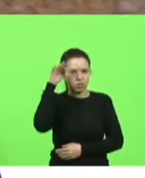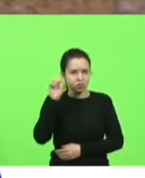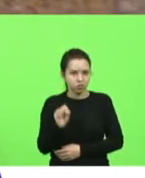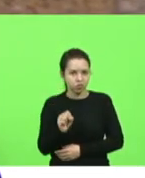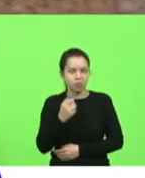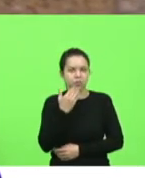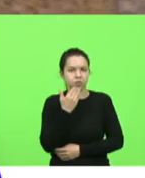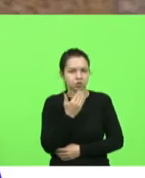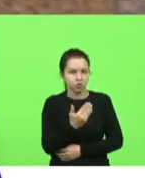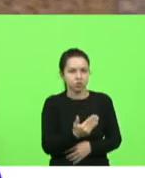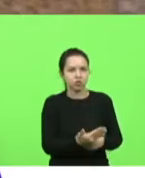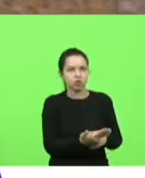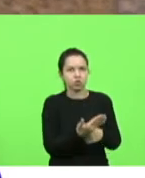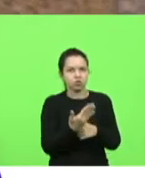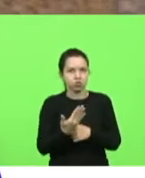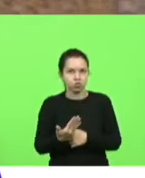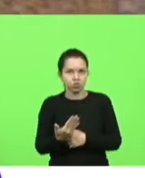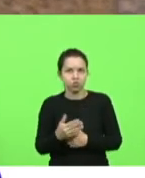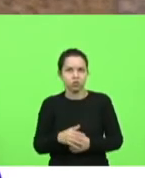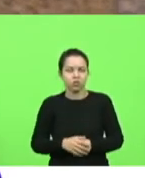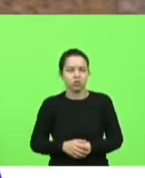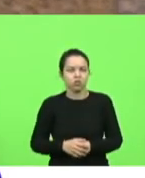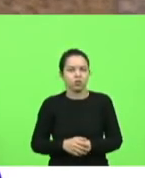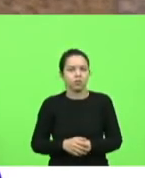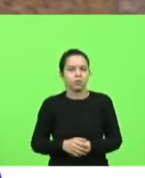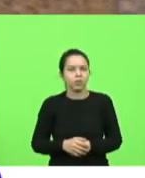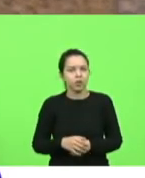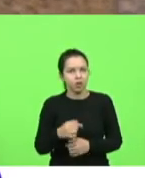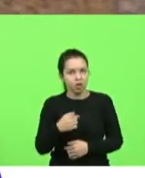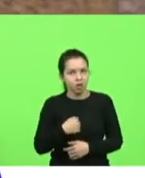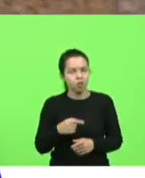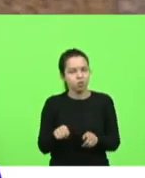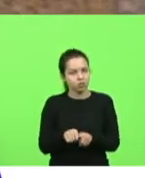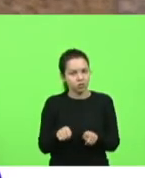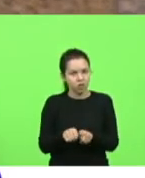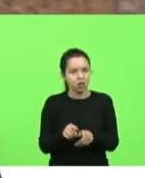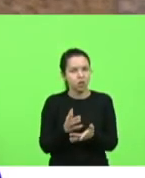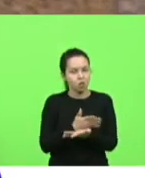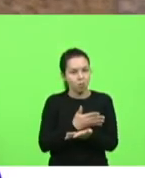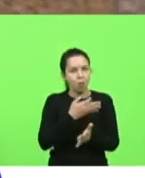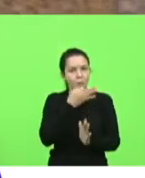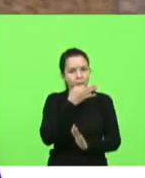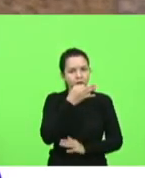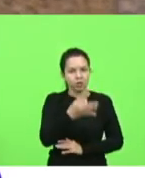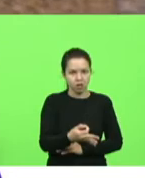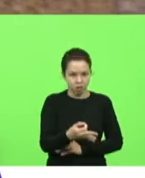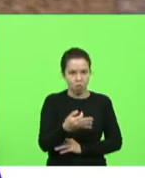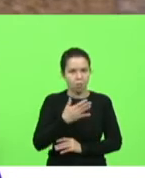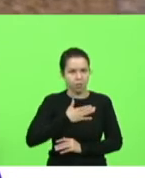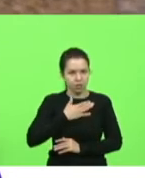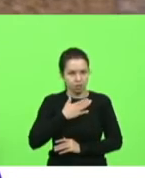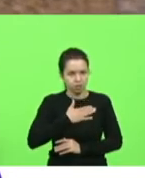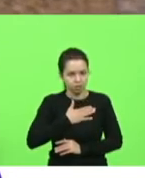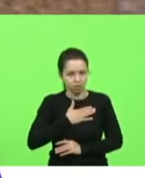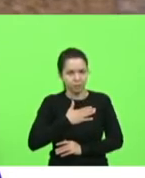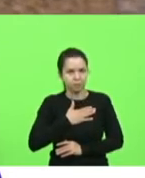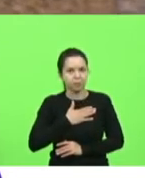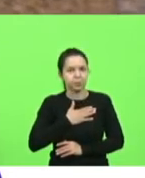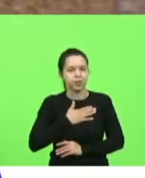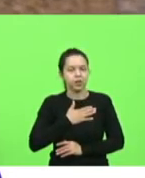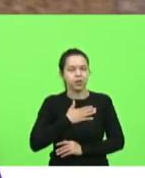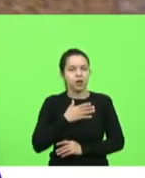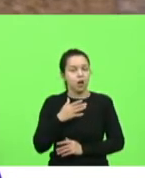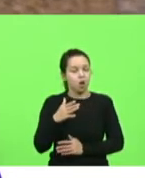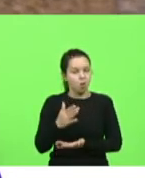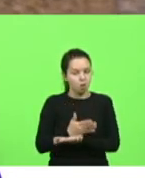ajuda bom em relação a São Francisco do Sul eu tenho algumas opiniões formadas ali há quem diga que 75